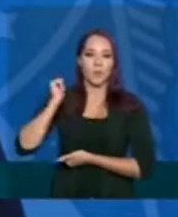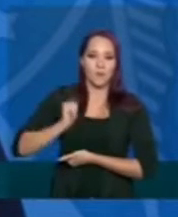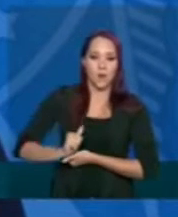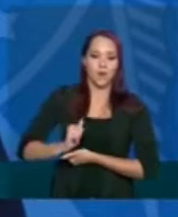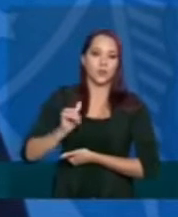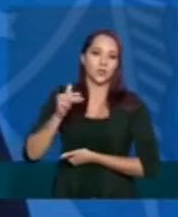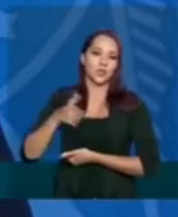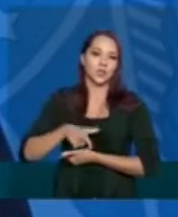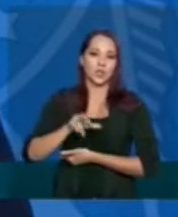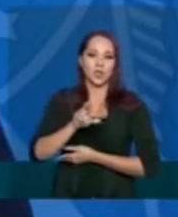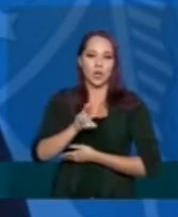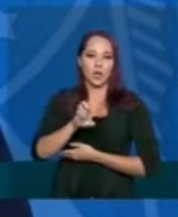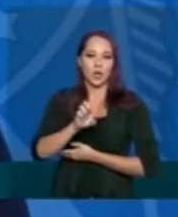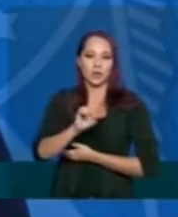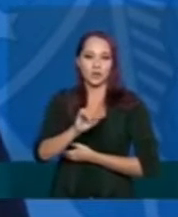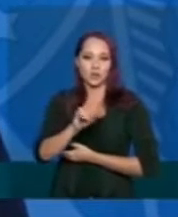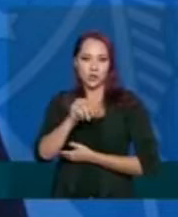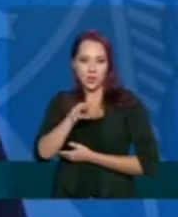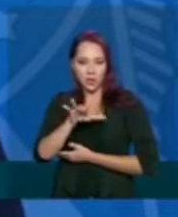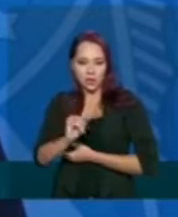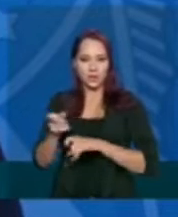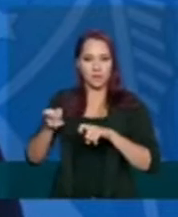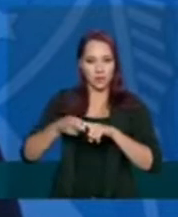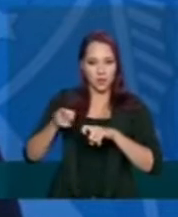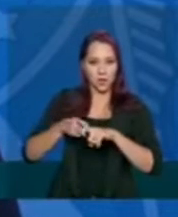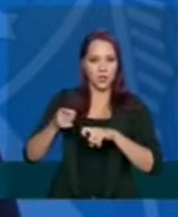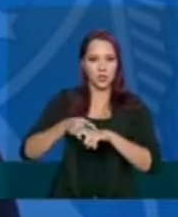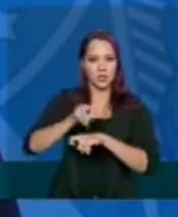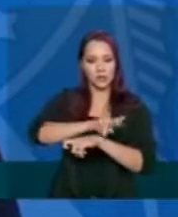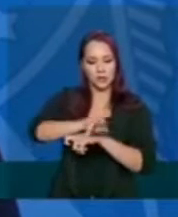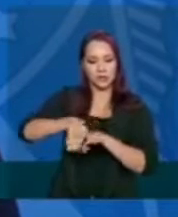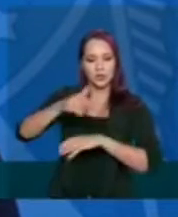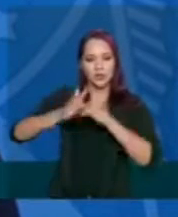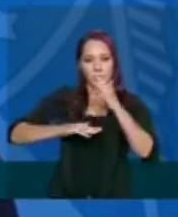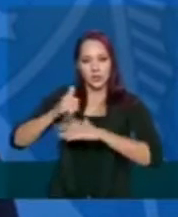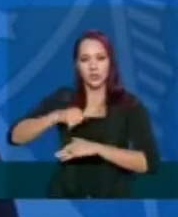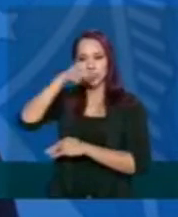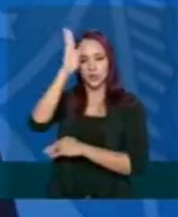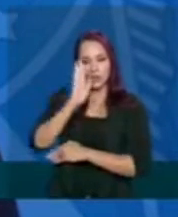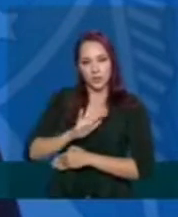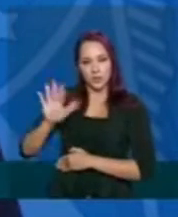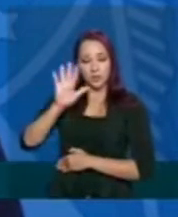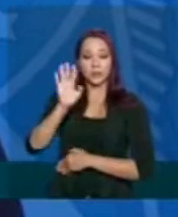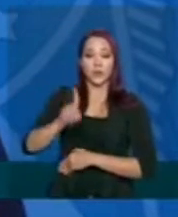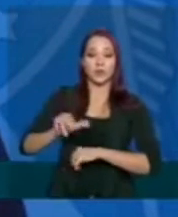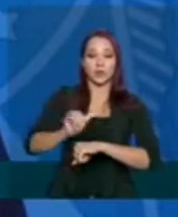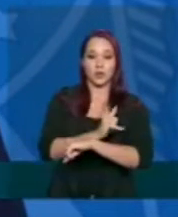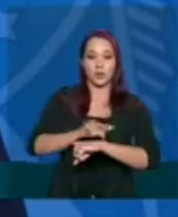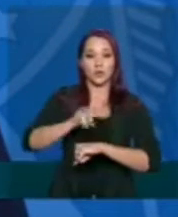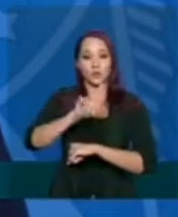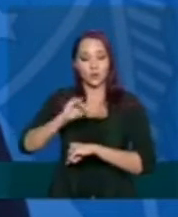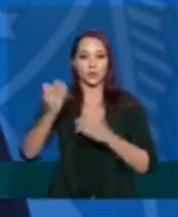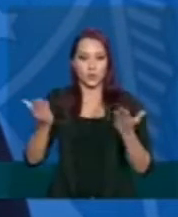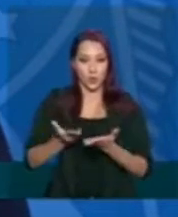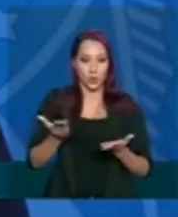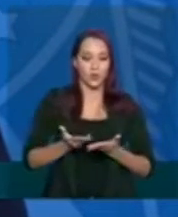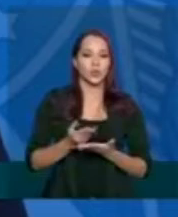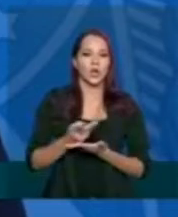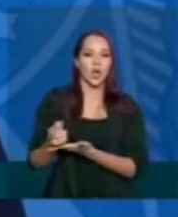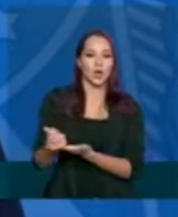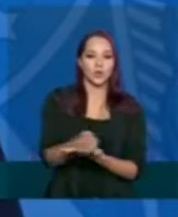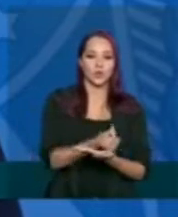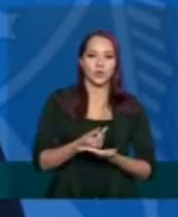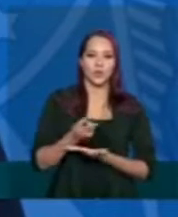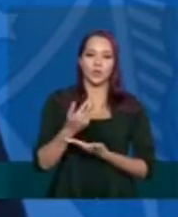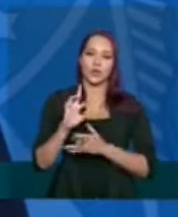residência médica e multiprofissional de todo o país. Então, essas são as ações atualizadas no dia de hoje, no que diz respeito aos recursos